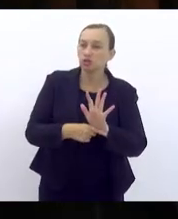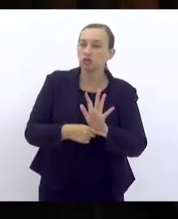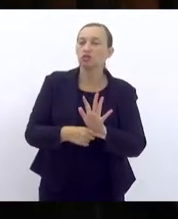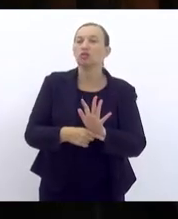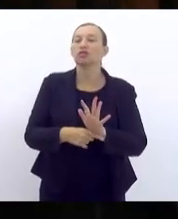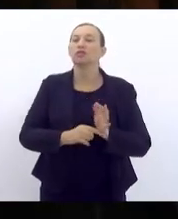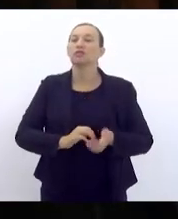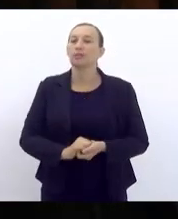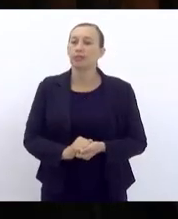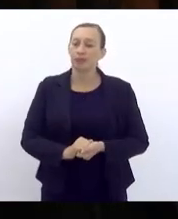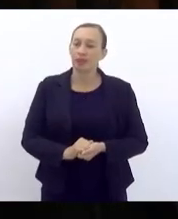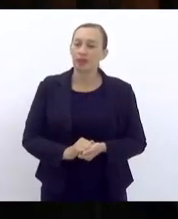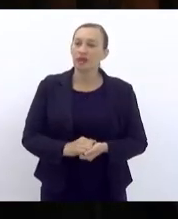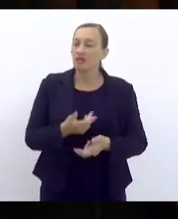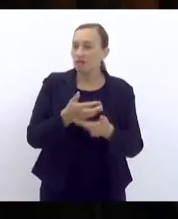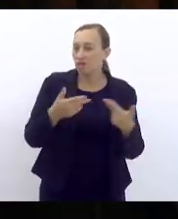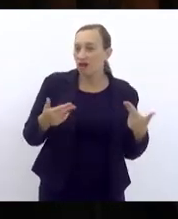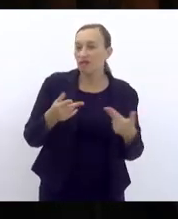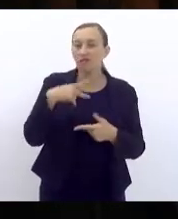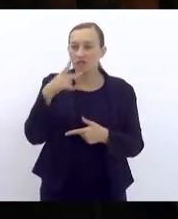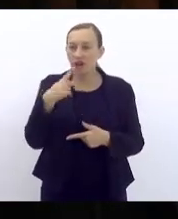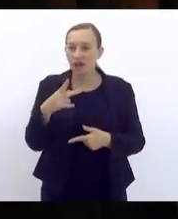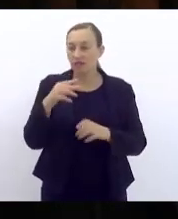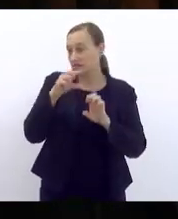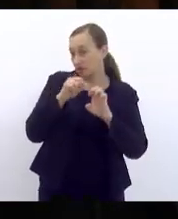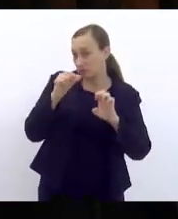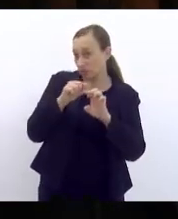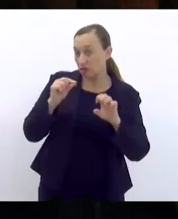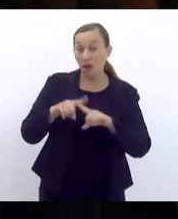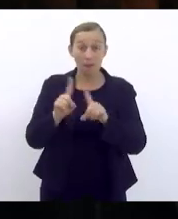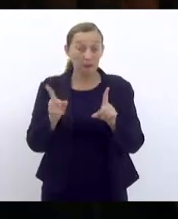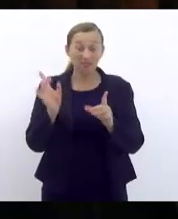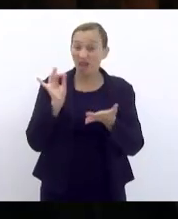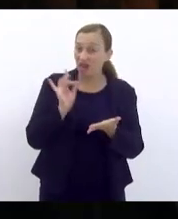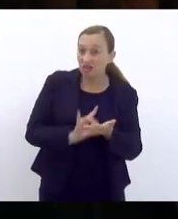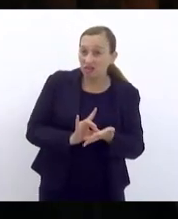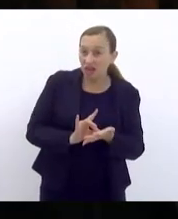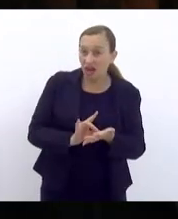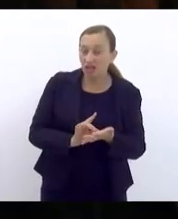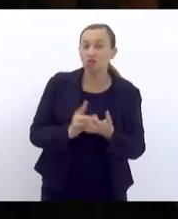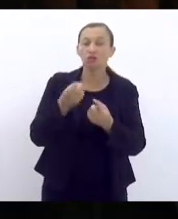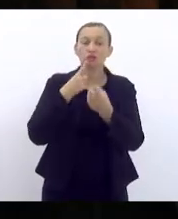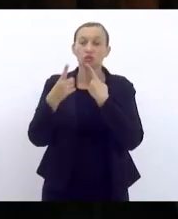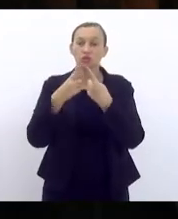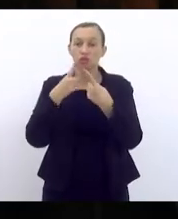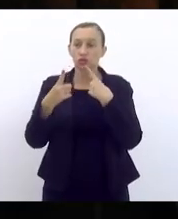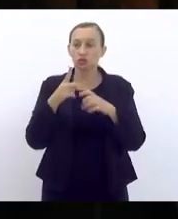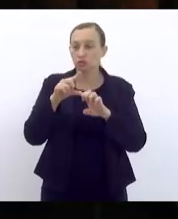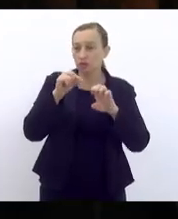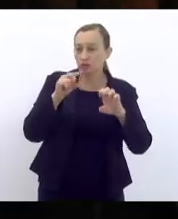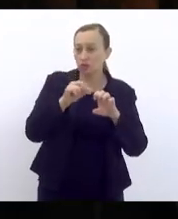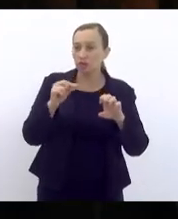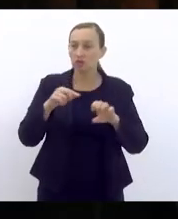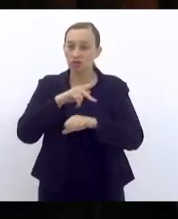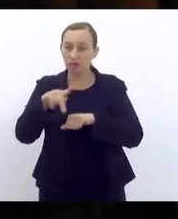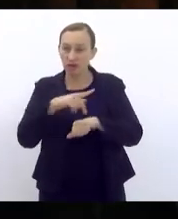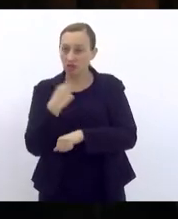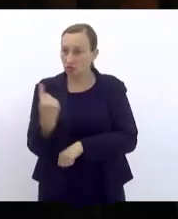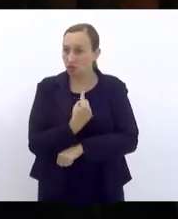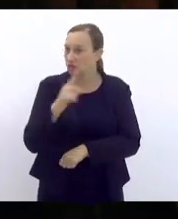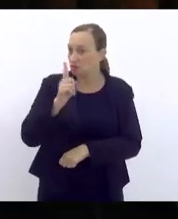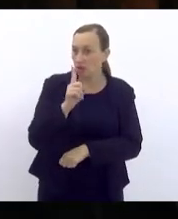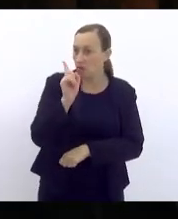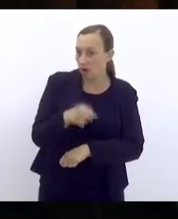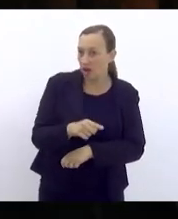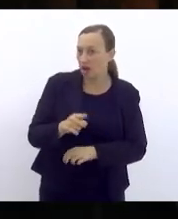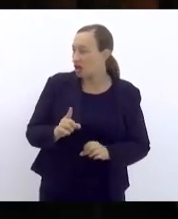categoria. Muito se fala sobre o empreendedorismo, mas a realidade do debate do empreendedorismo no nosso país não é a